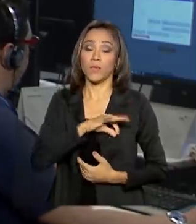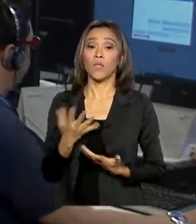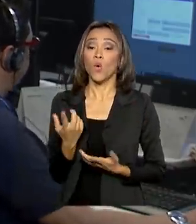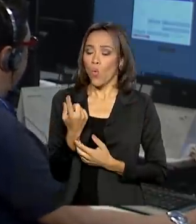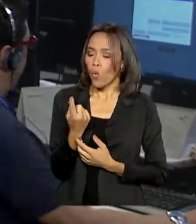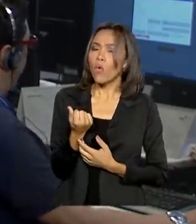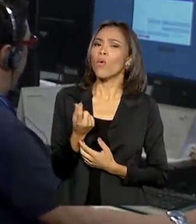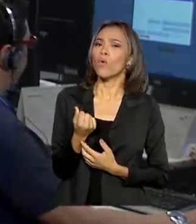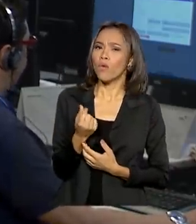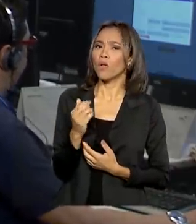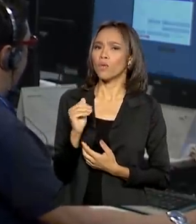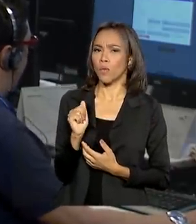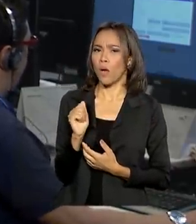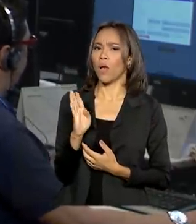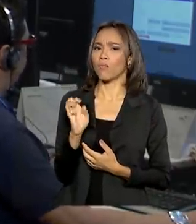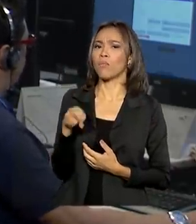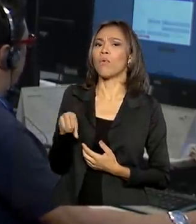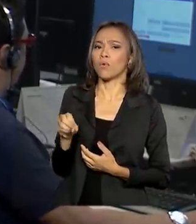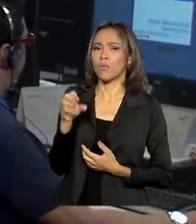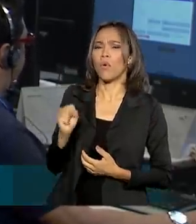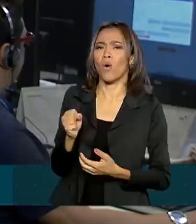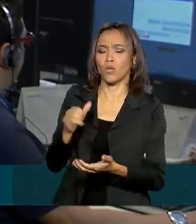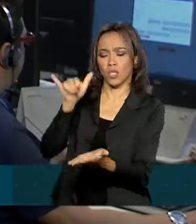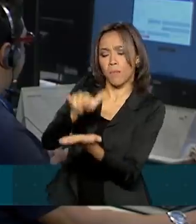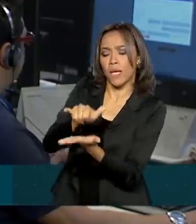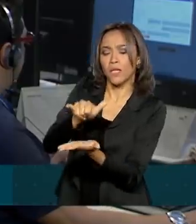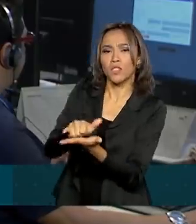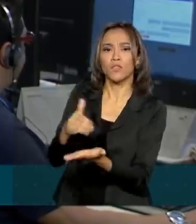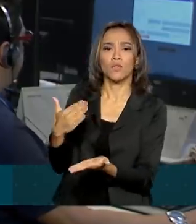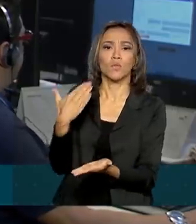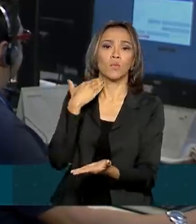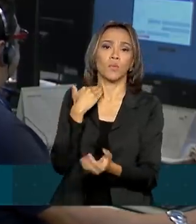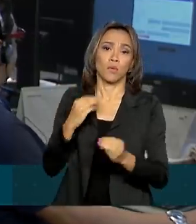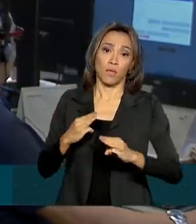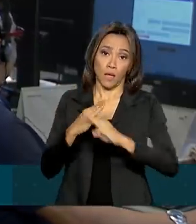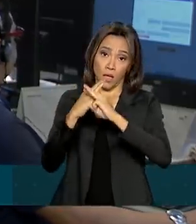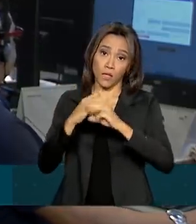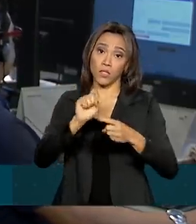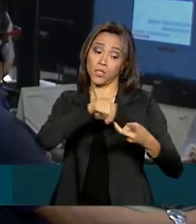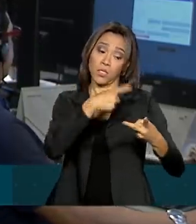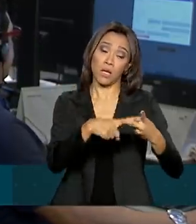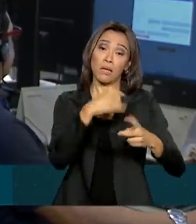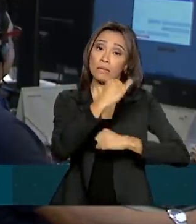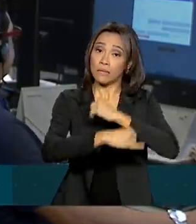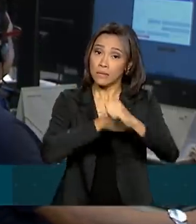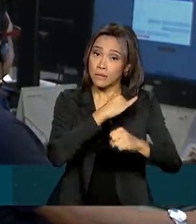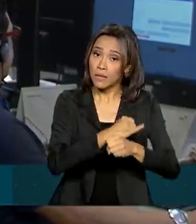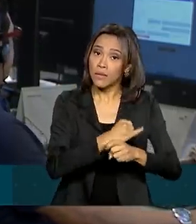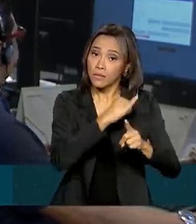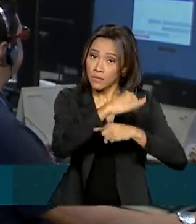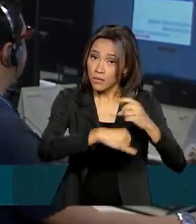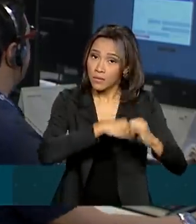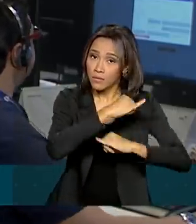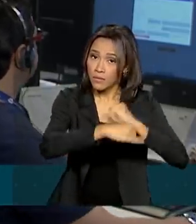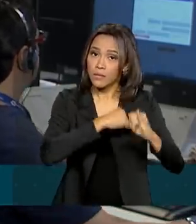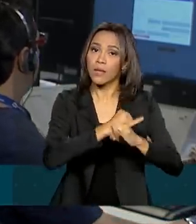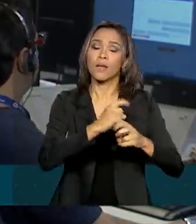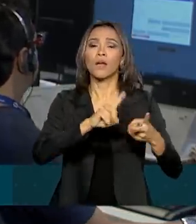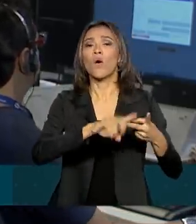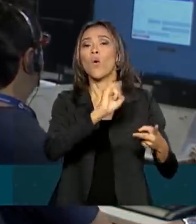benefício pode ser consultado pelo aplicativo Caixa, no site, ou pelo telefone 0800